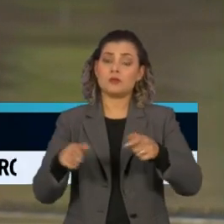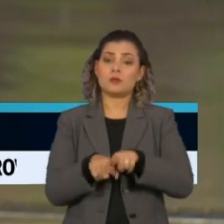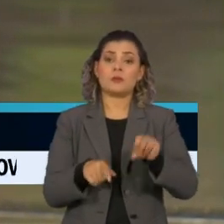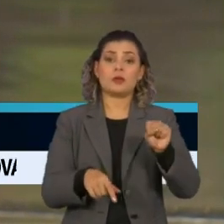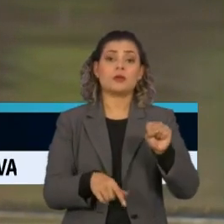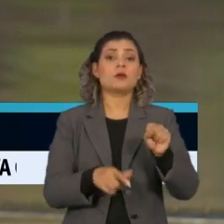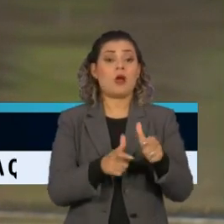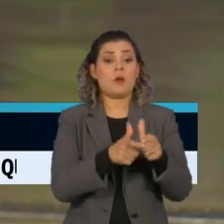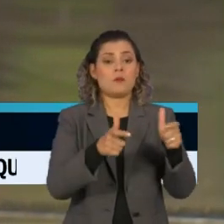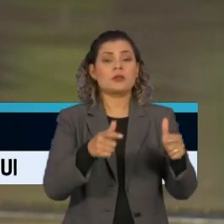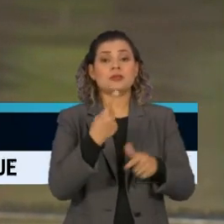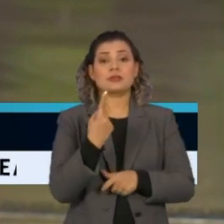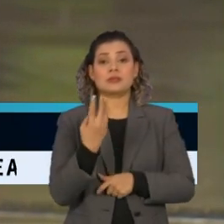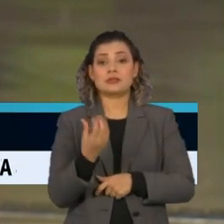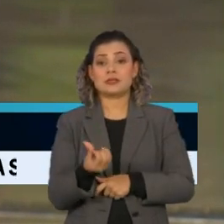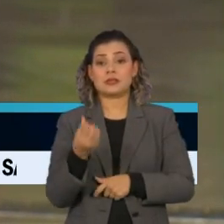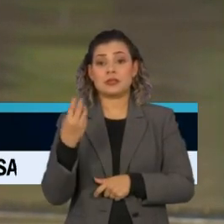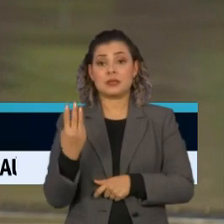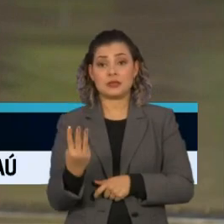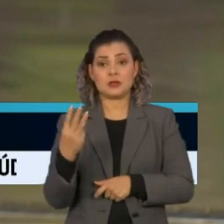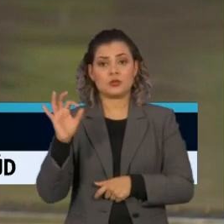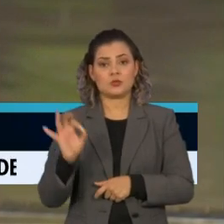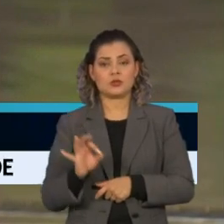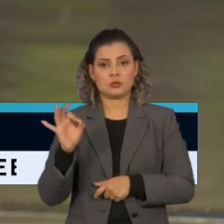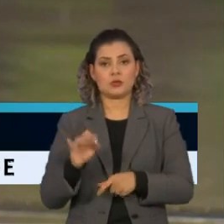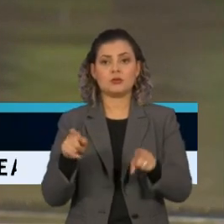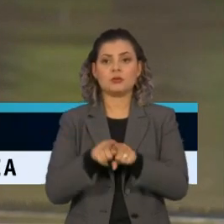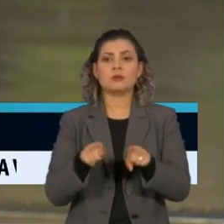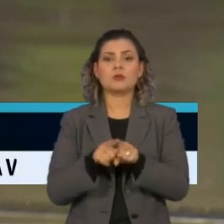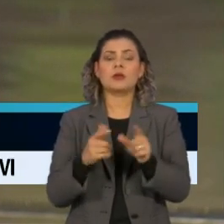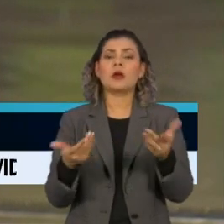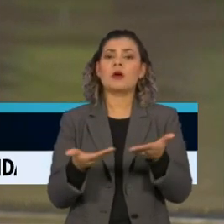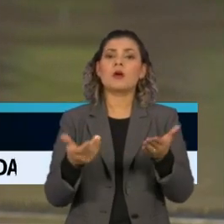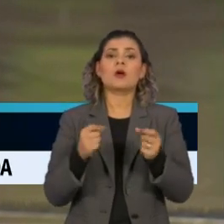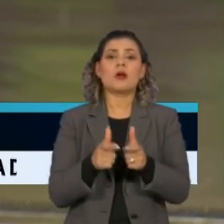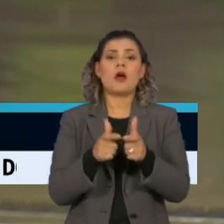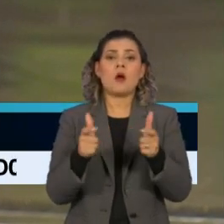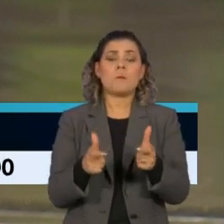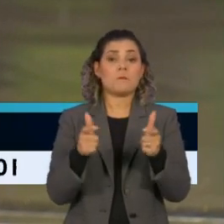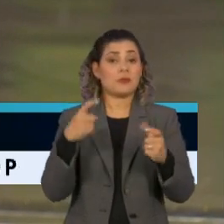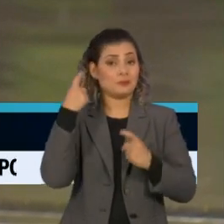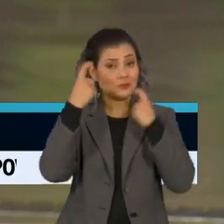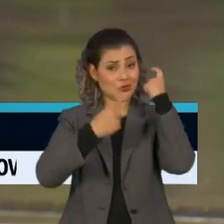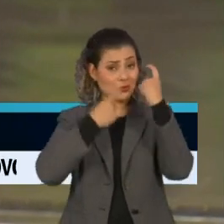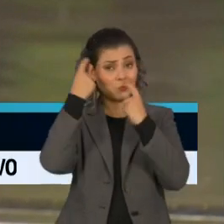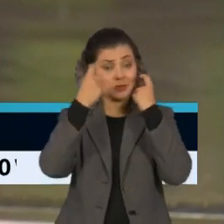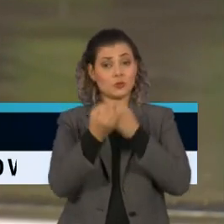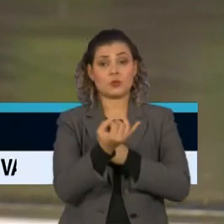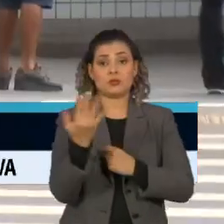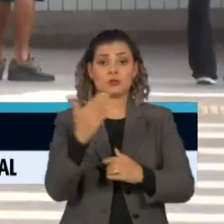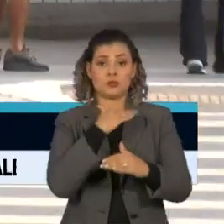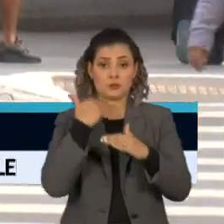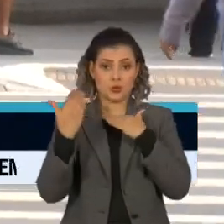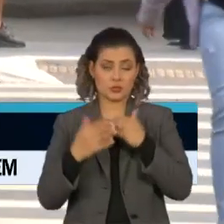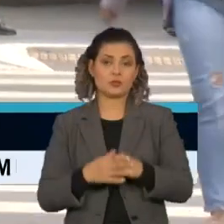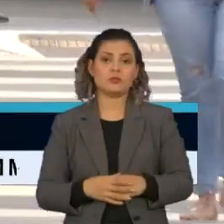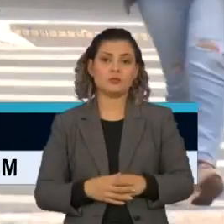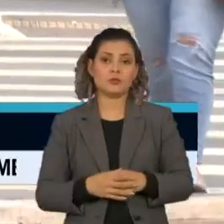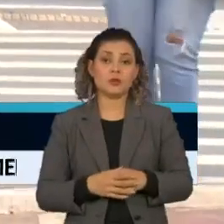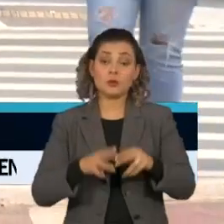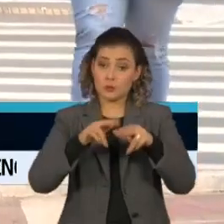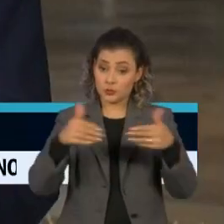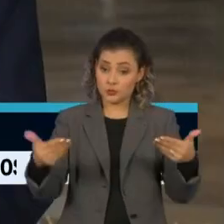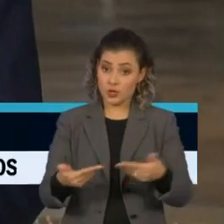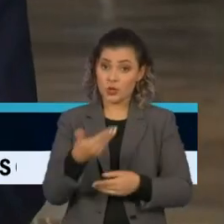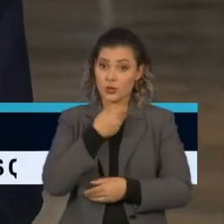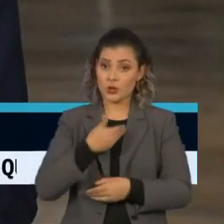casos de 163% e um aumento muito preocupante no número de óbitos. Por isso, o